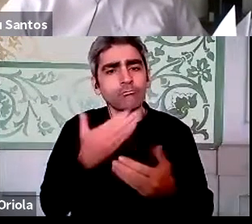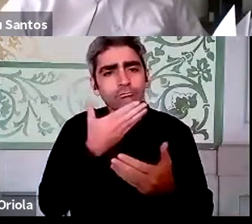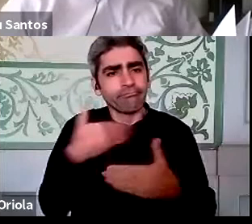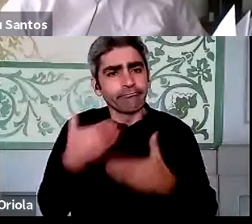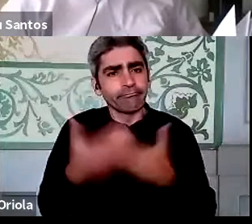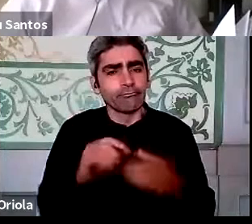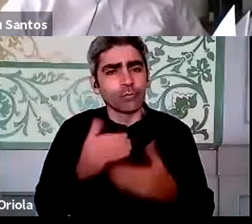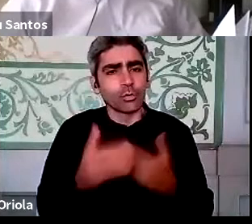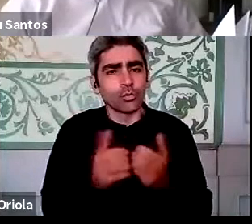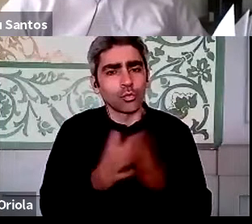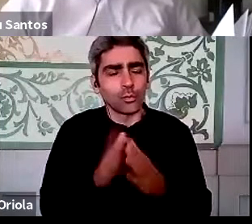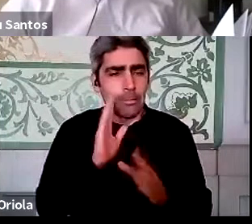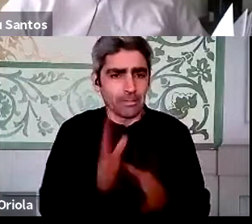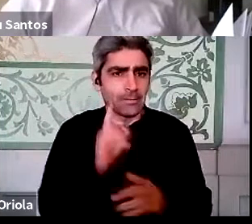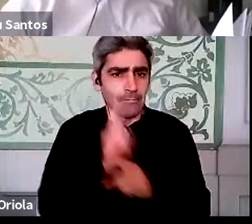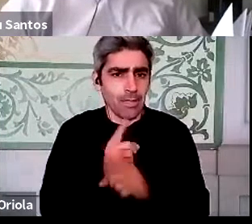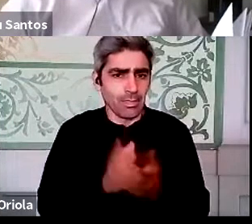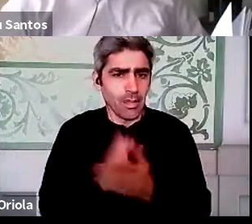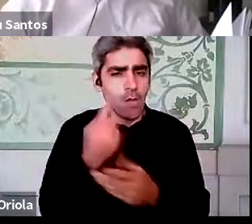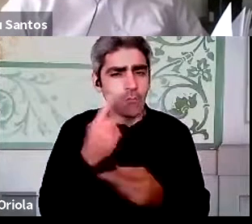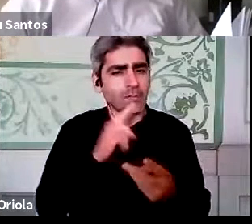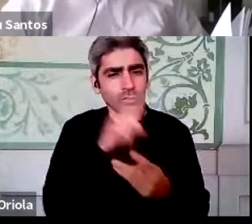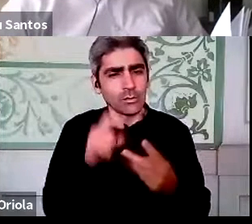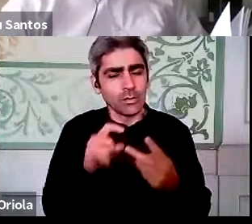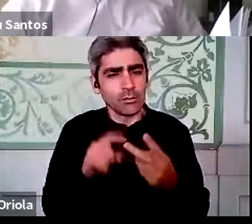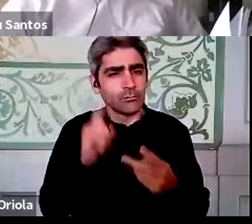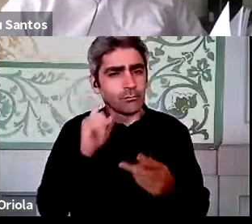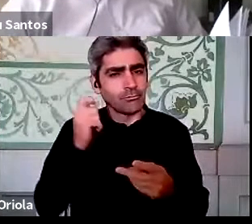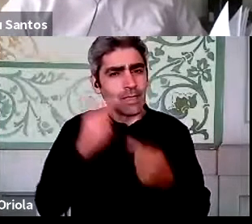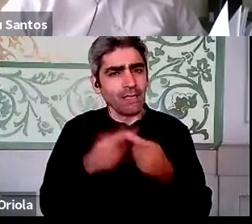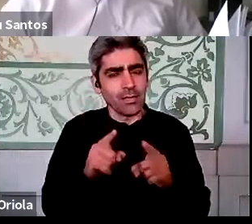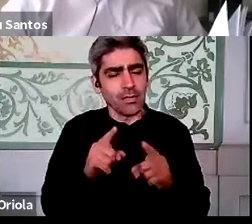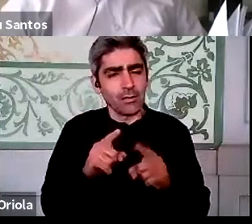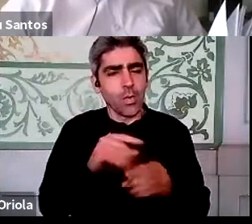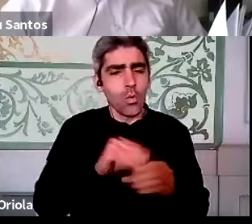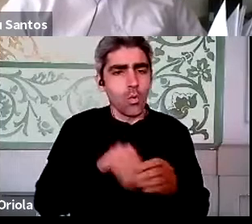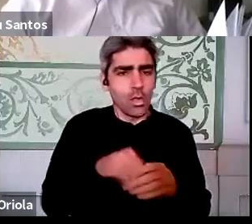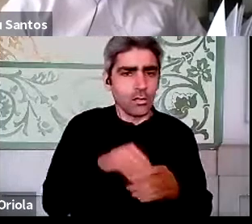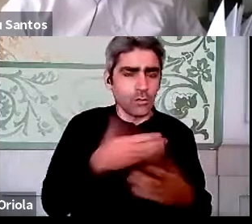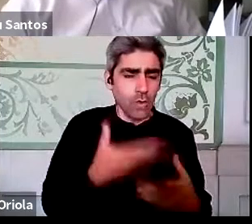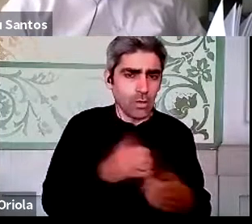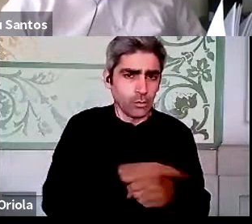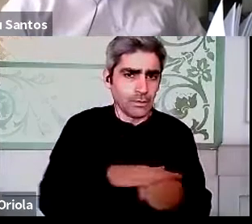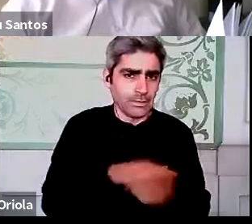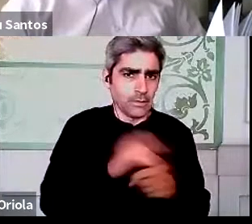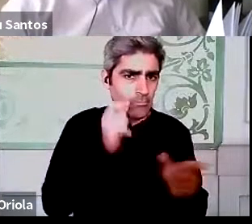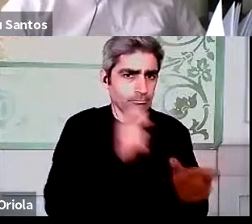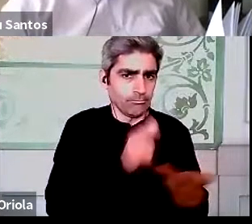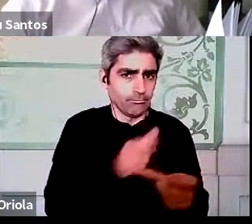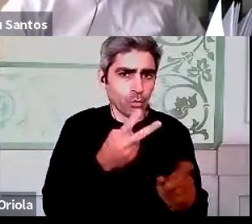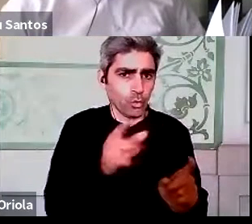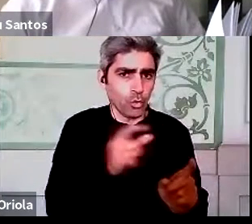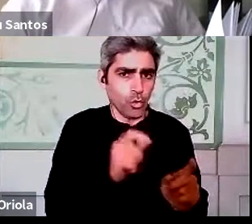que temos que manter. Há uma questão que eu acho que vai ser estruturalmente diferente entre o contexto de contingência que vivemos durante estes dois meses